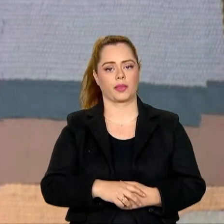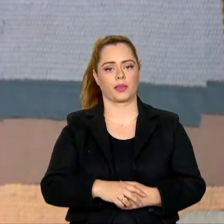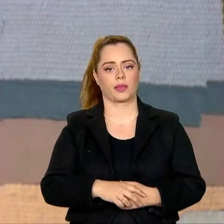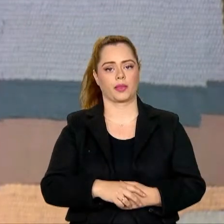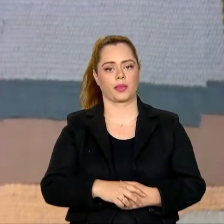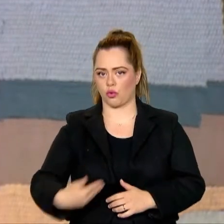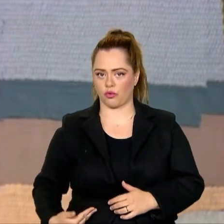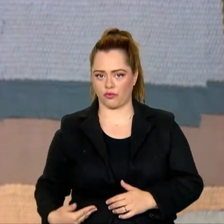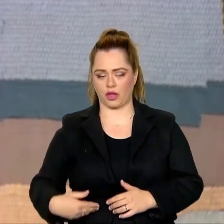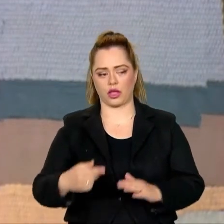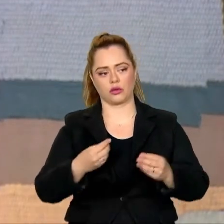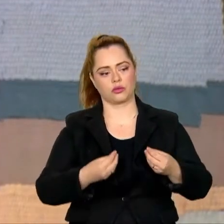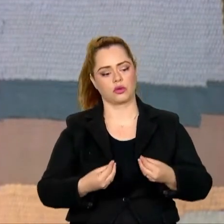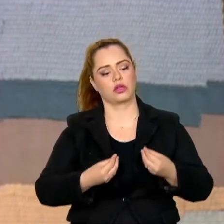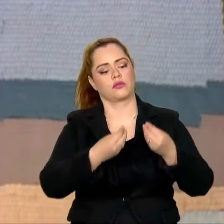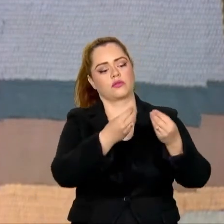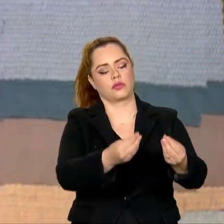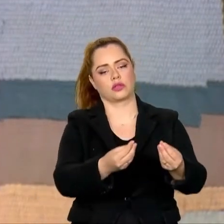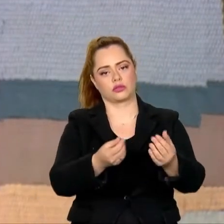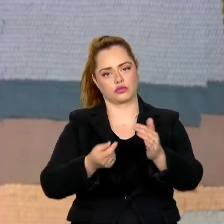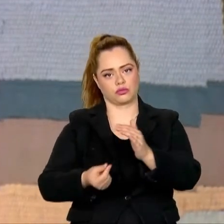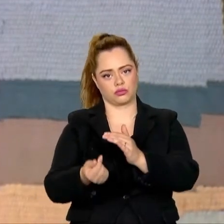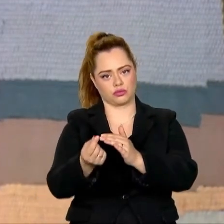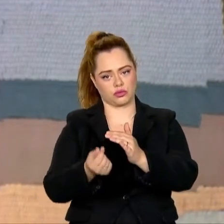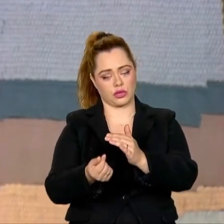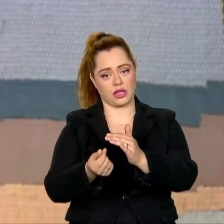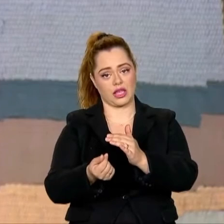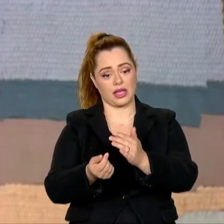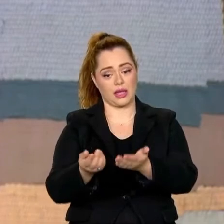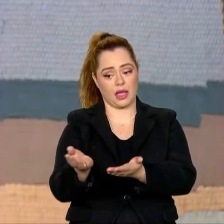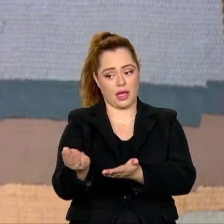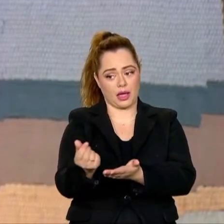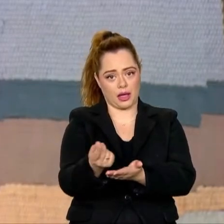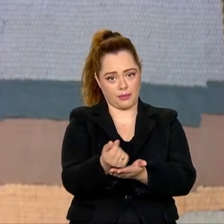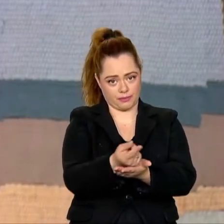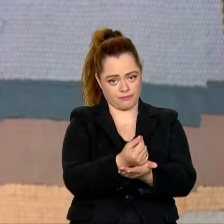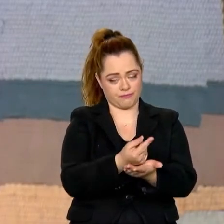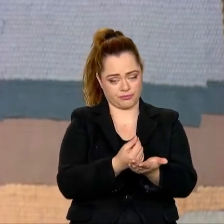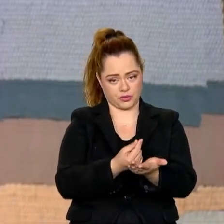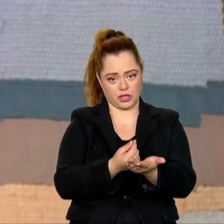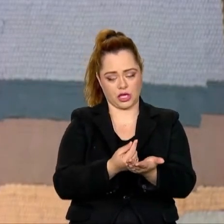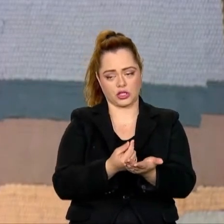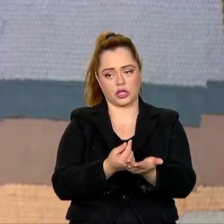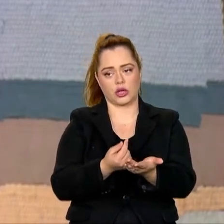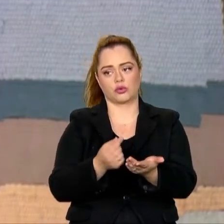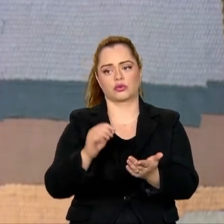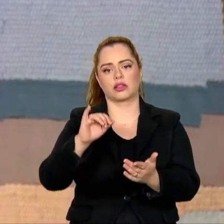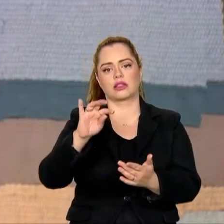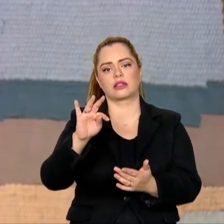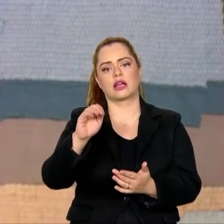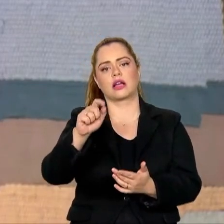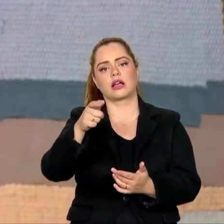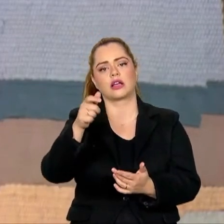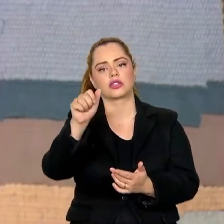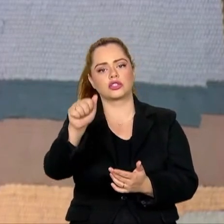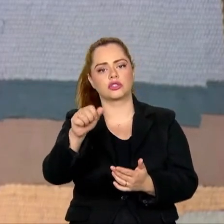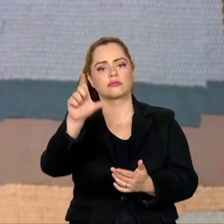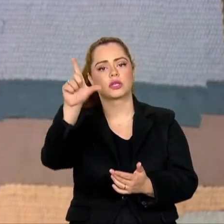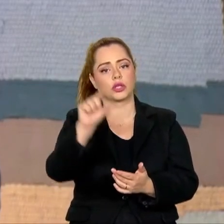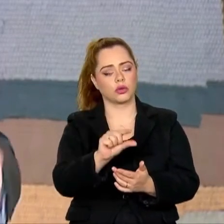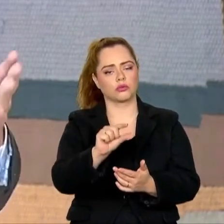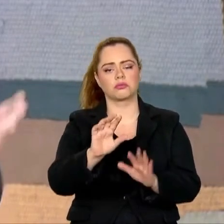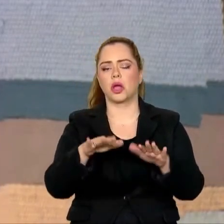captar recursos com a taxa menor. Qual é a ideia desse fundo?